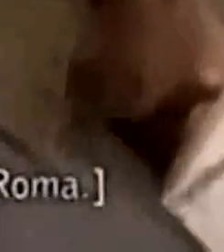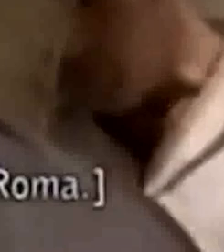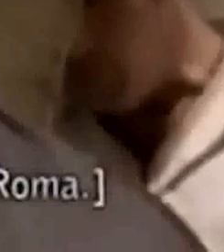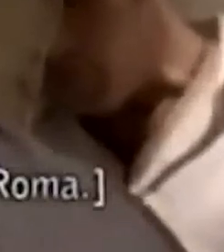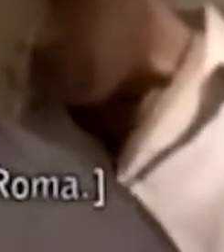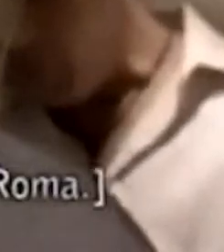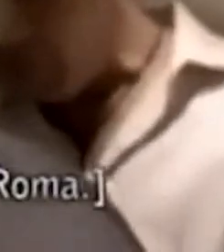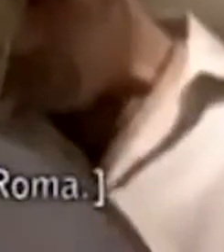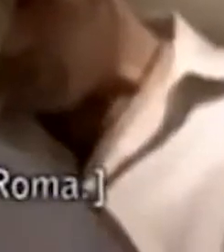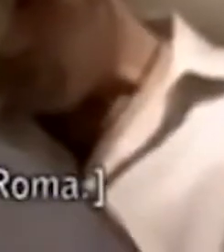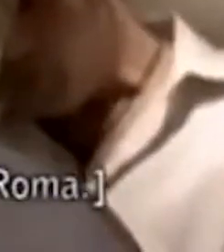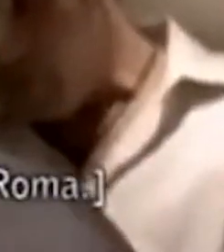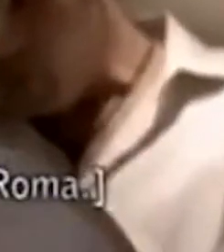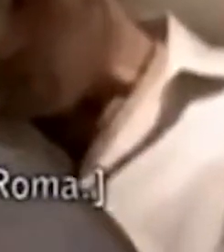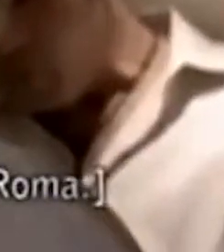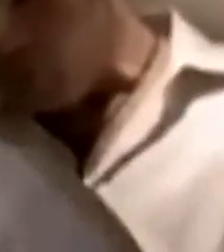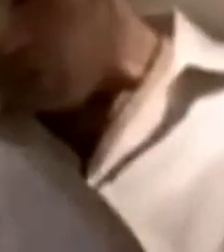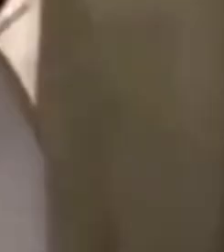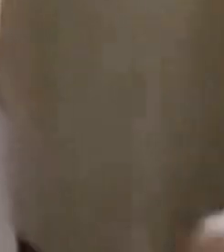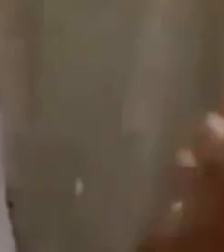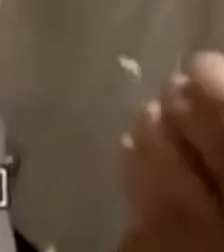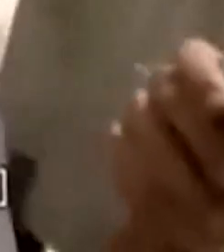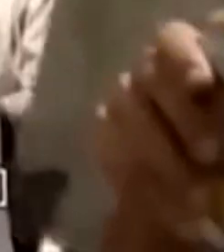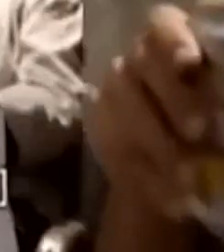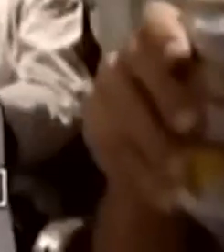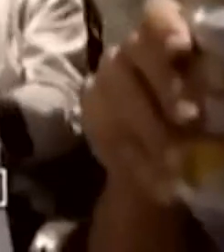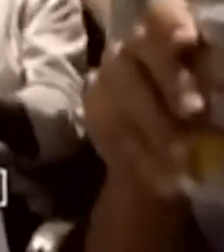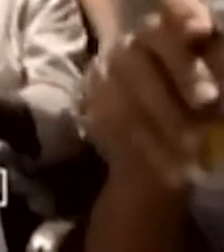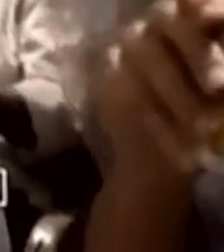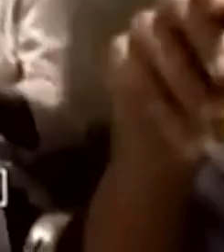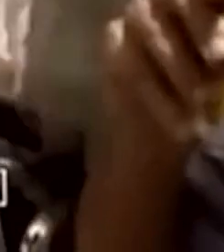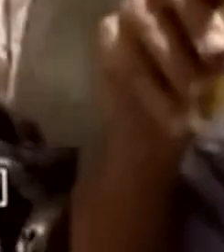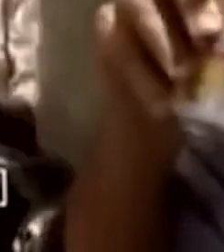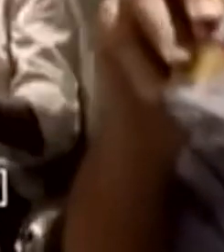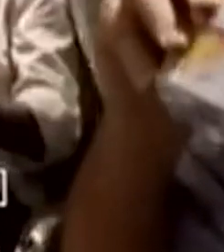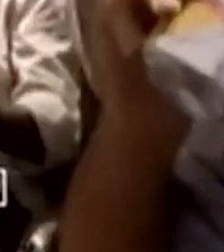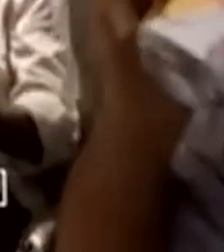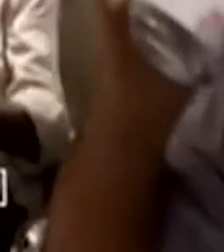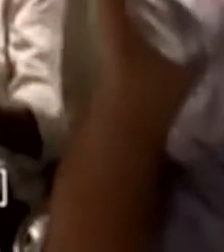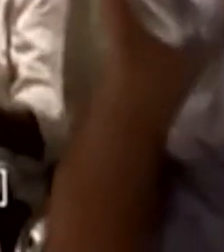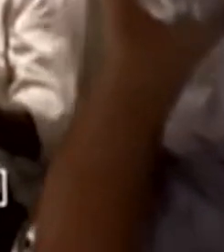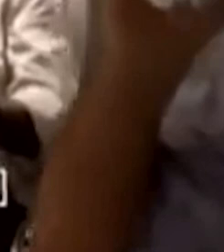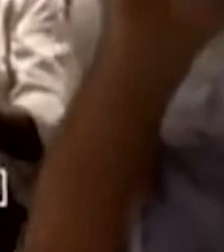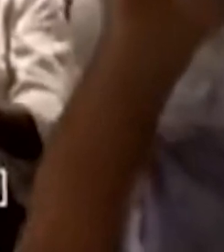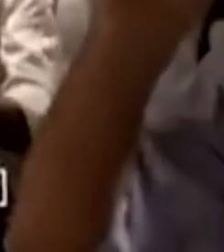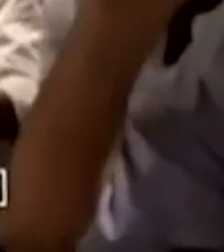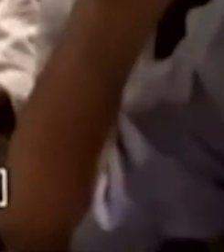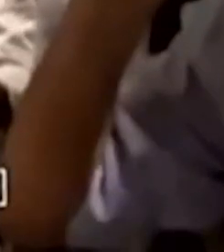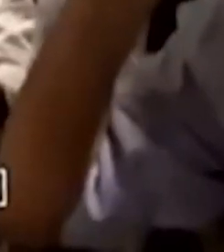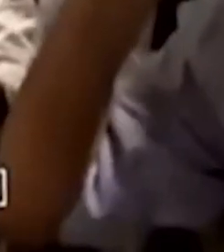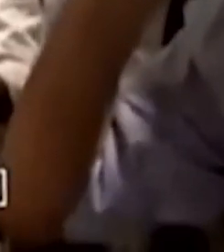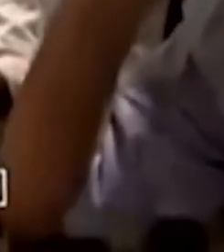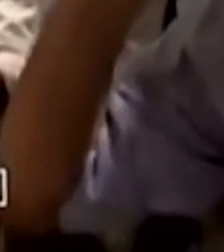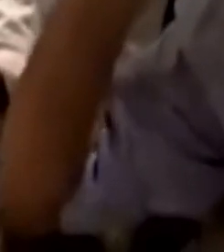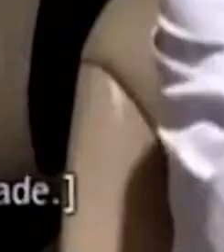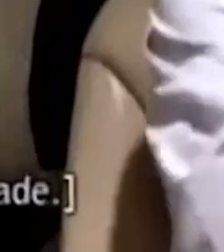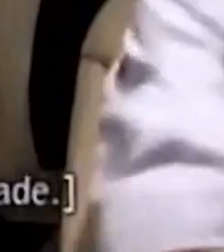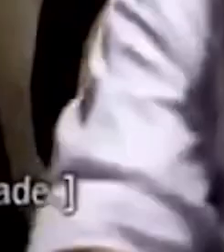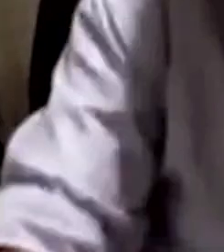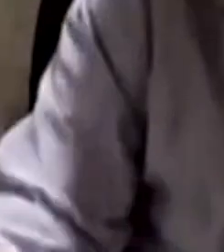1980, em Roma. O Valença saiu de lá, nos 60 milhões.